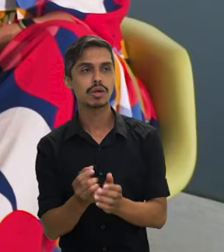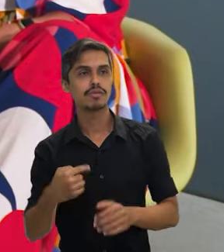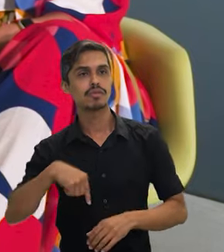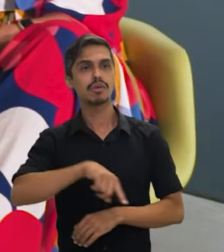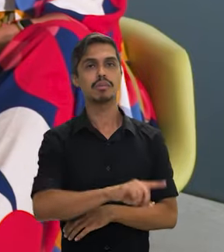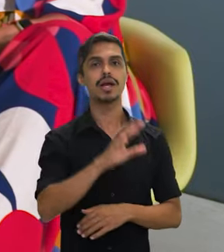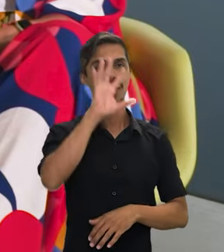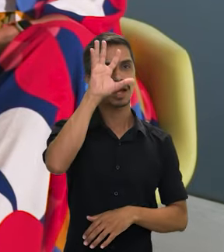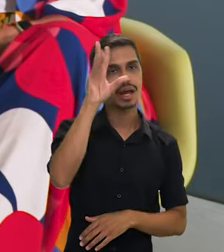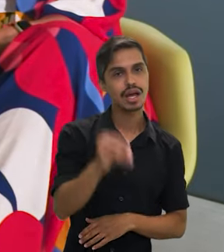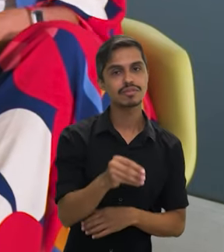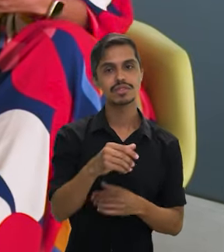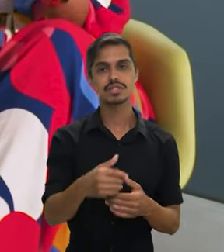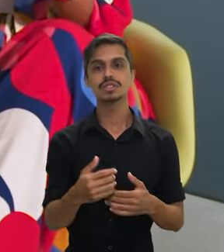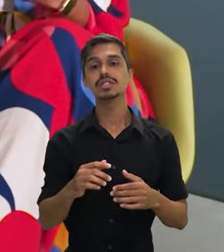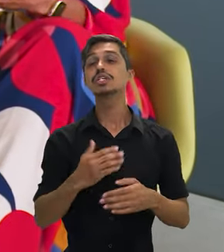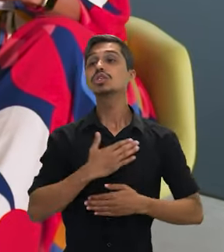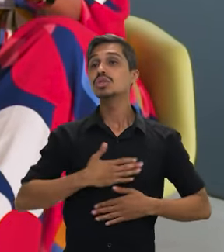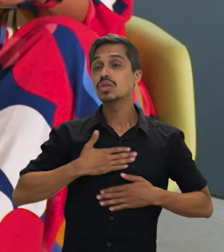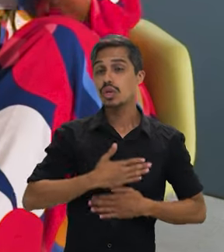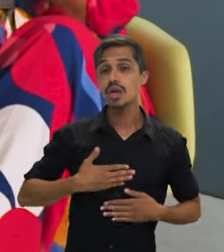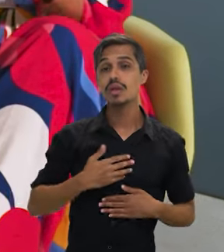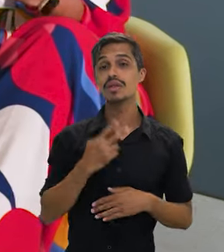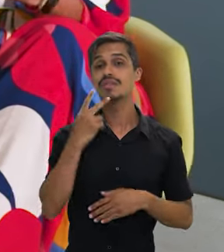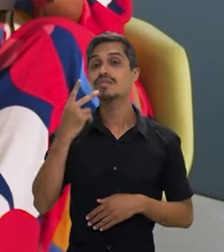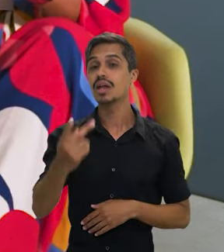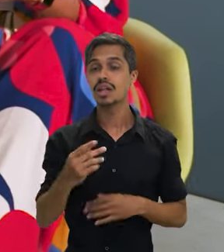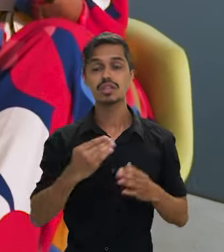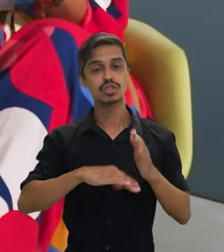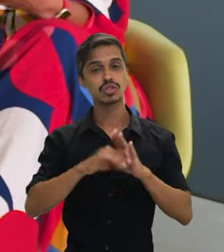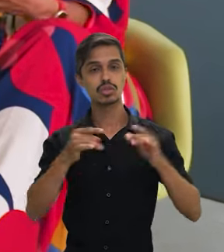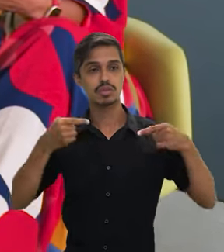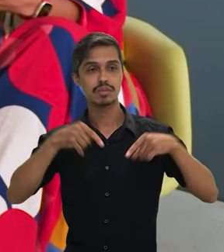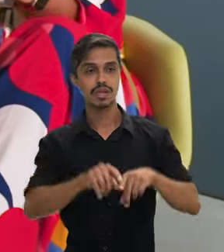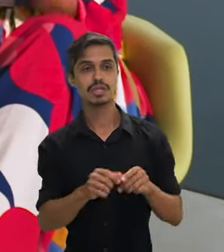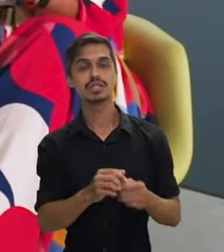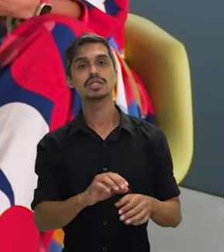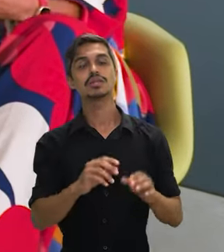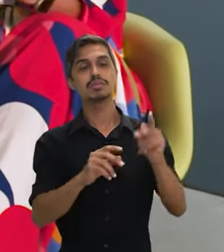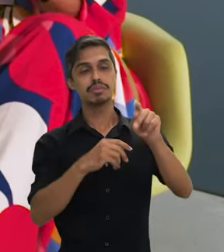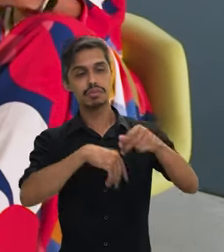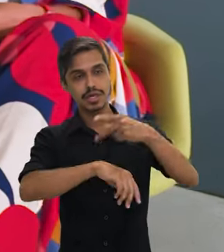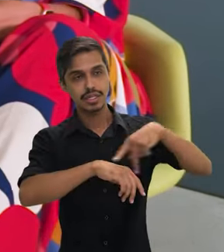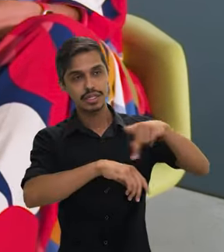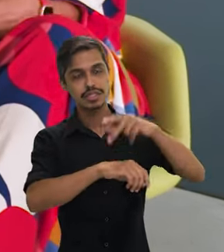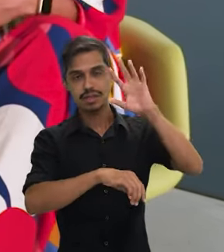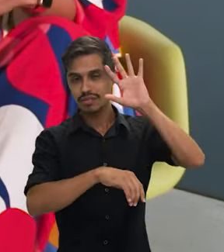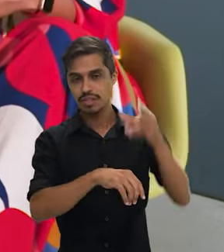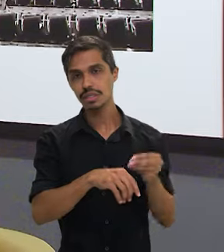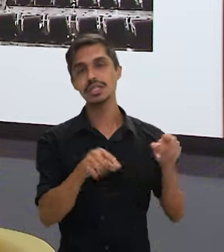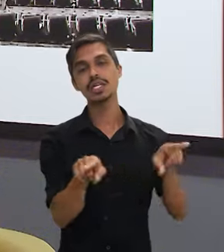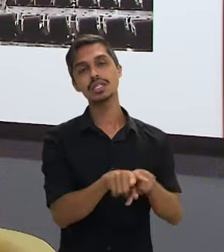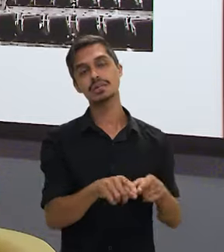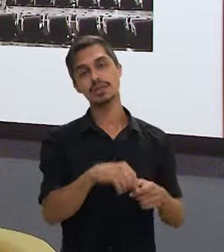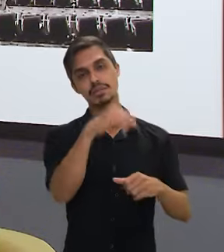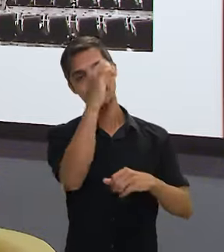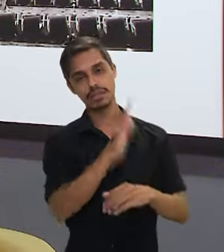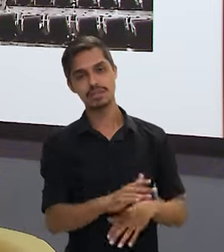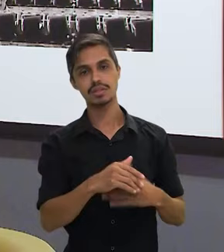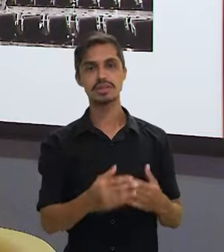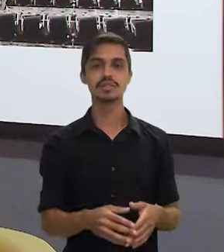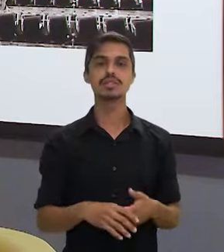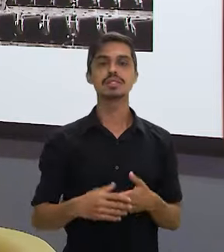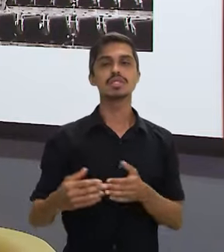África, mas dizer que foi gratificante poder falar de toda a parceria que tem entre países africanos e Brasil, seja com o nosso